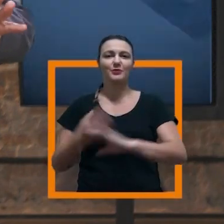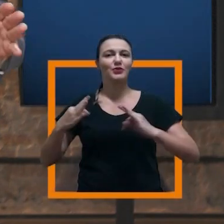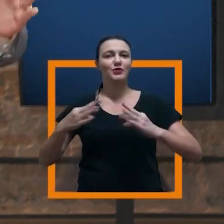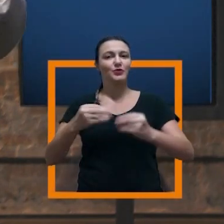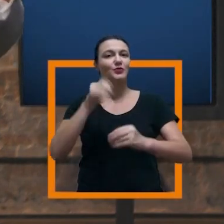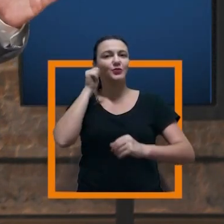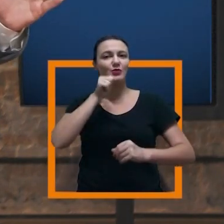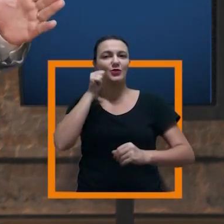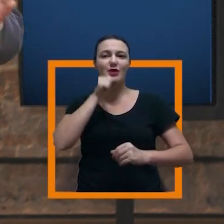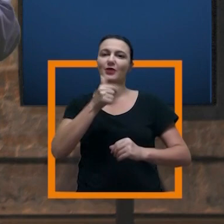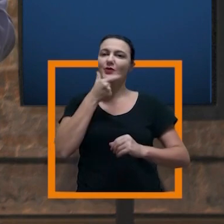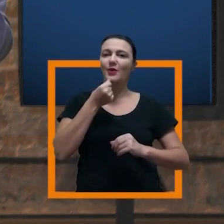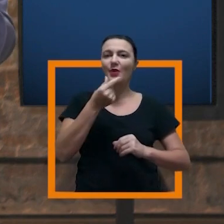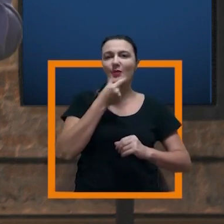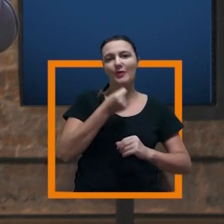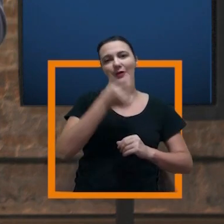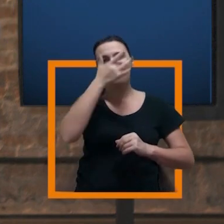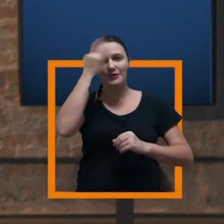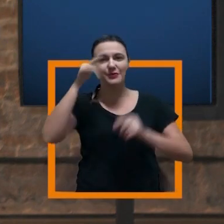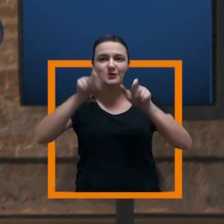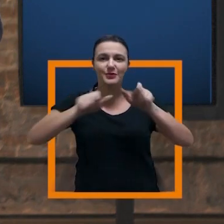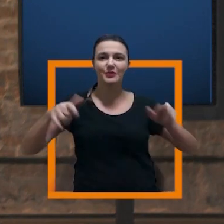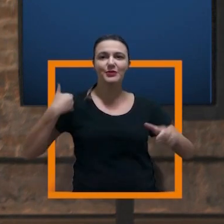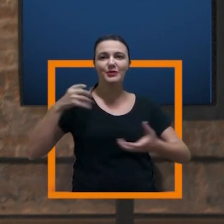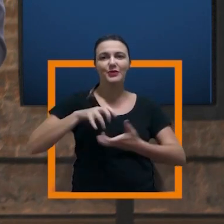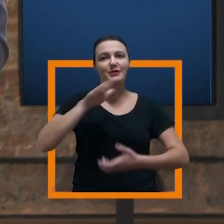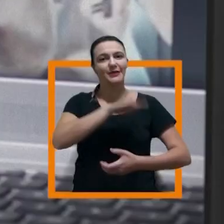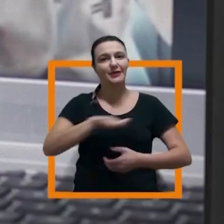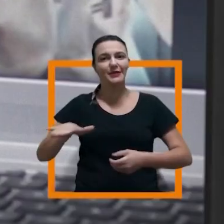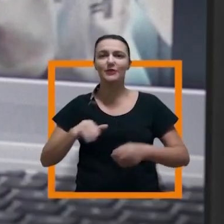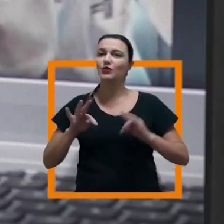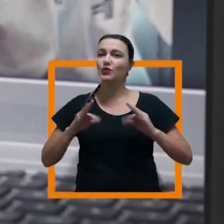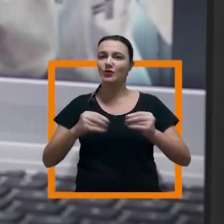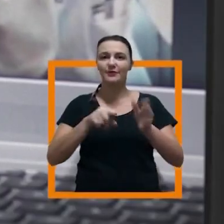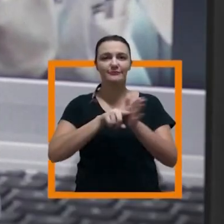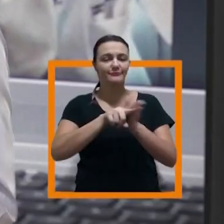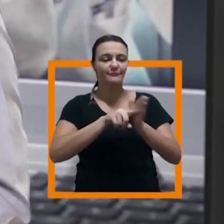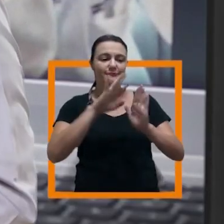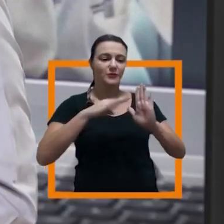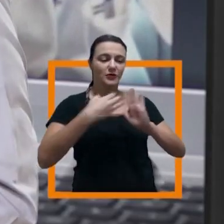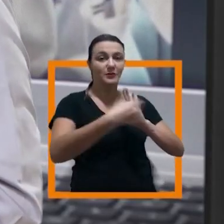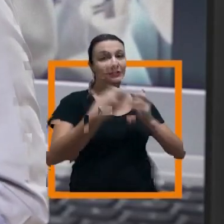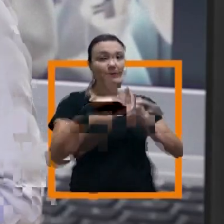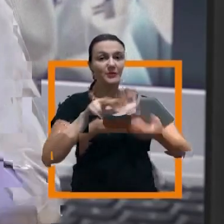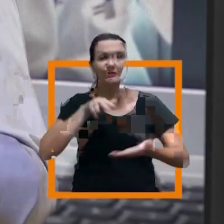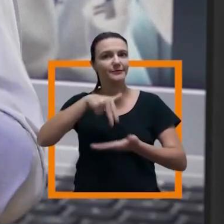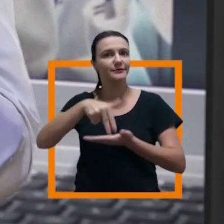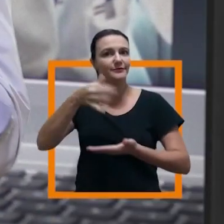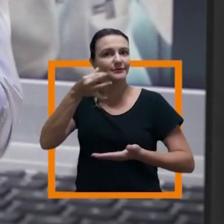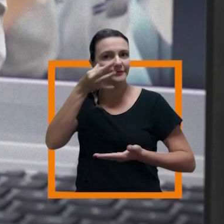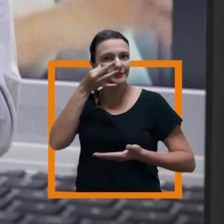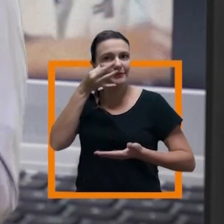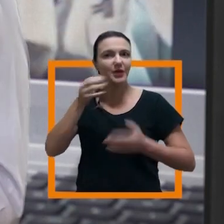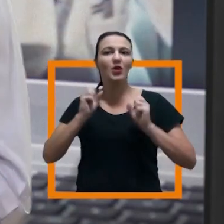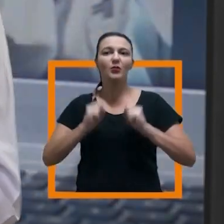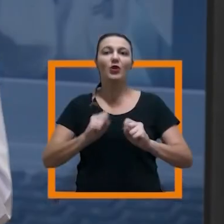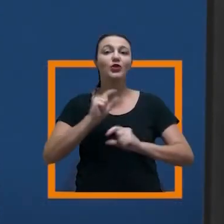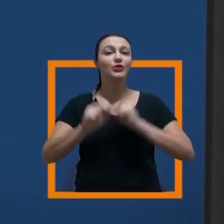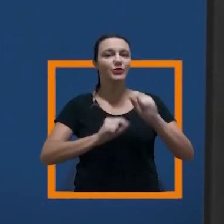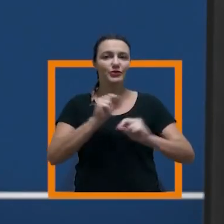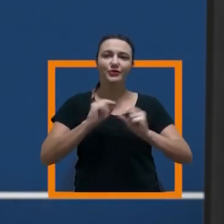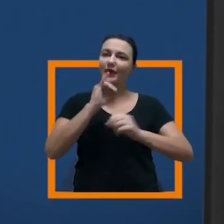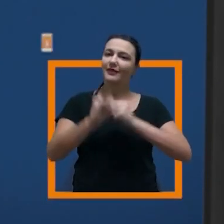para todos. Mulheres, homens, pessoas idosas e crianças. E que toda consulta que não exigir sua presença física